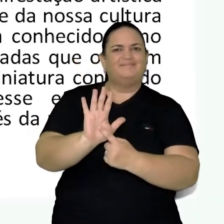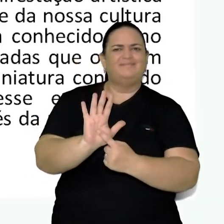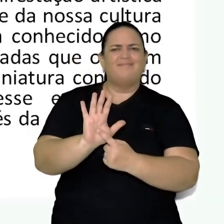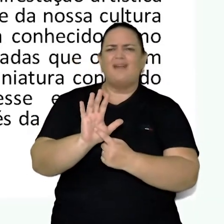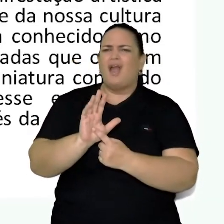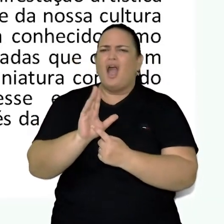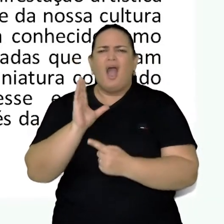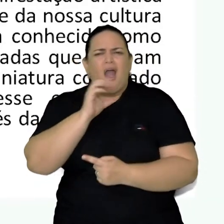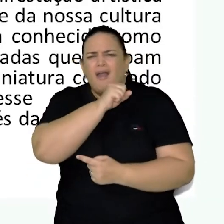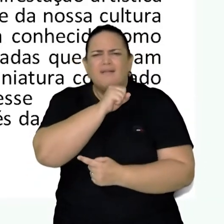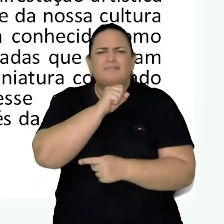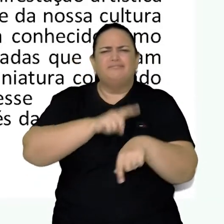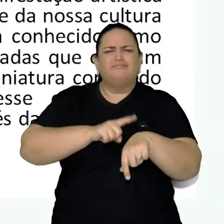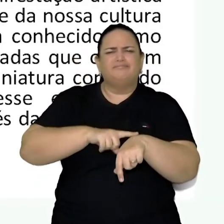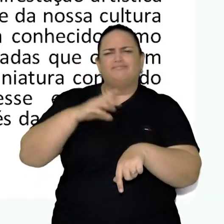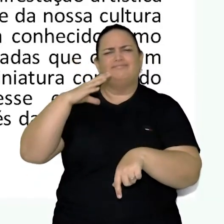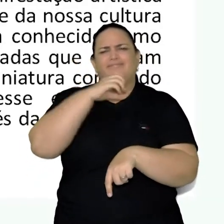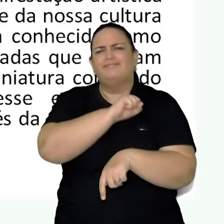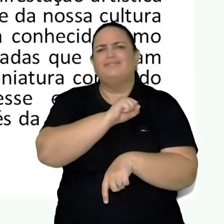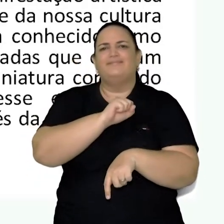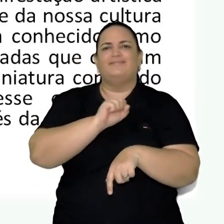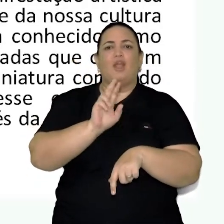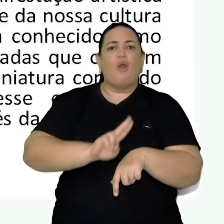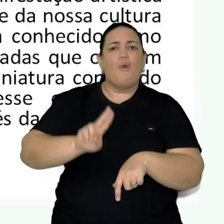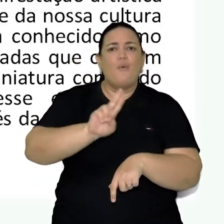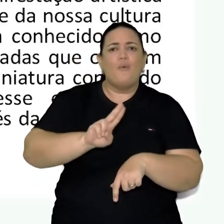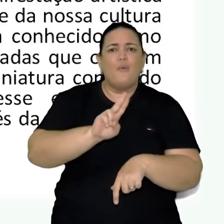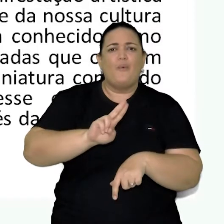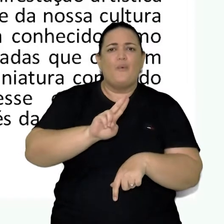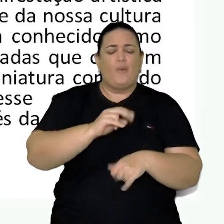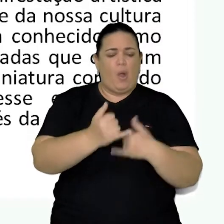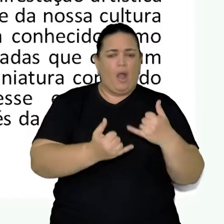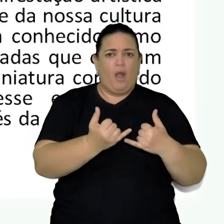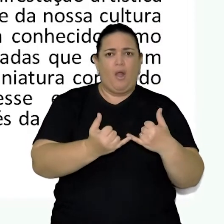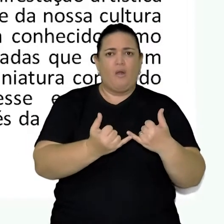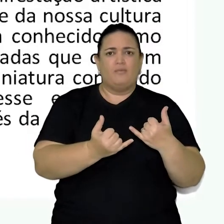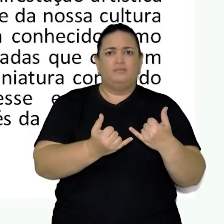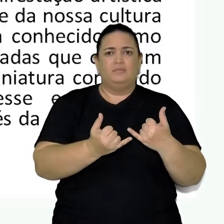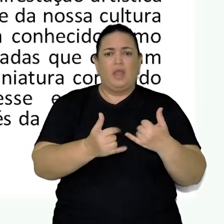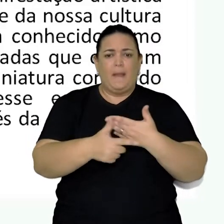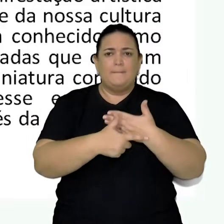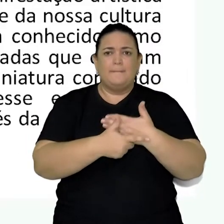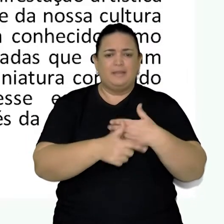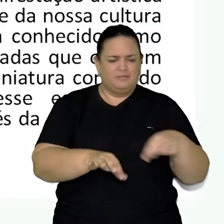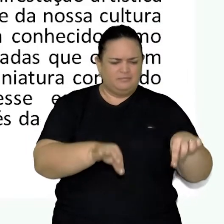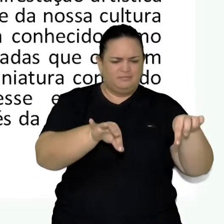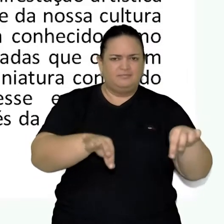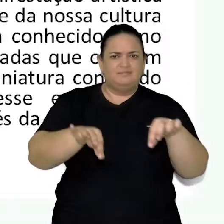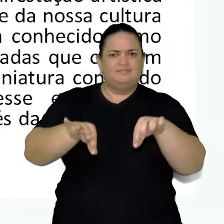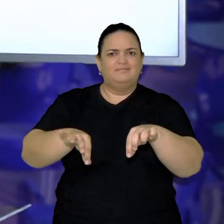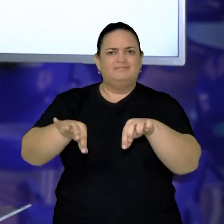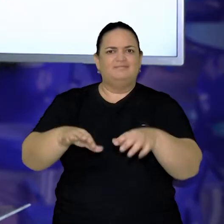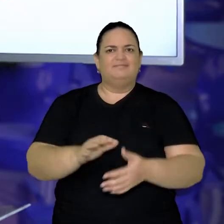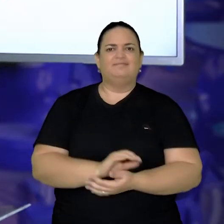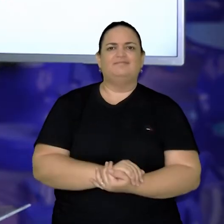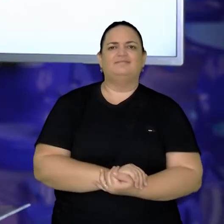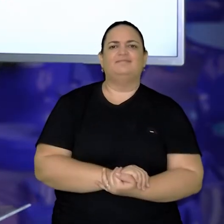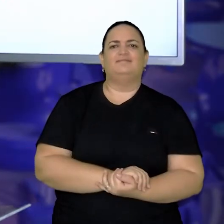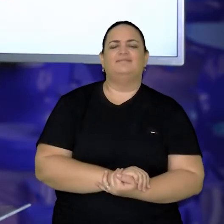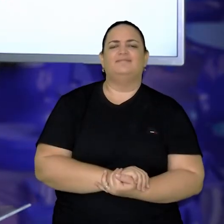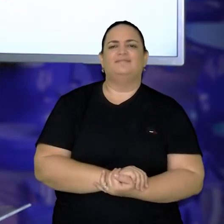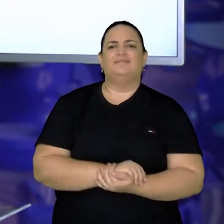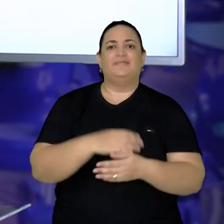duração, através da manipulação de bonecos para um espectador por vez. Aí,